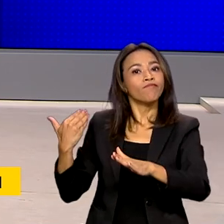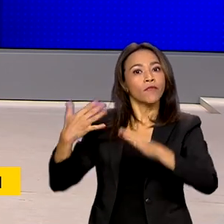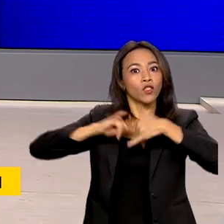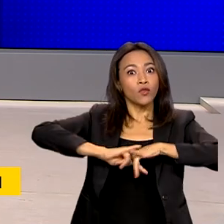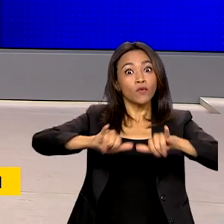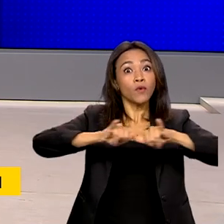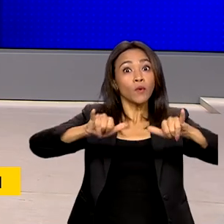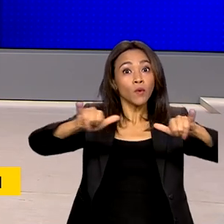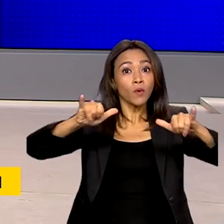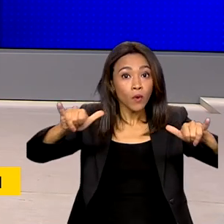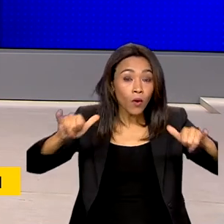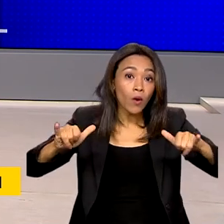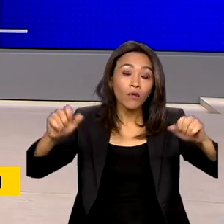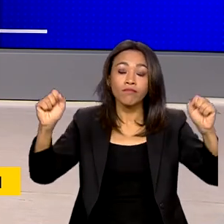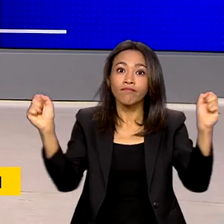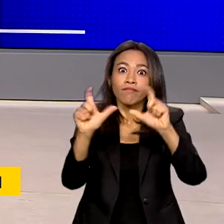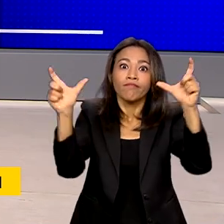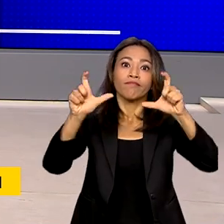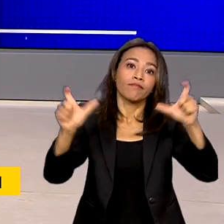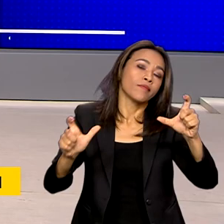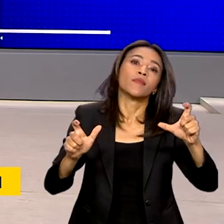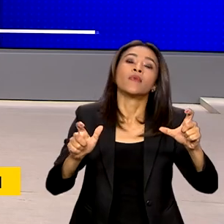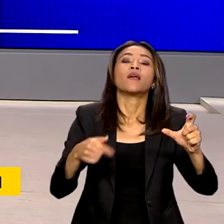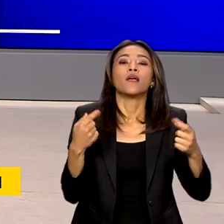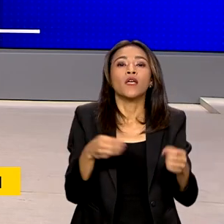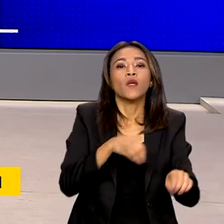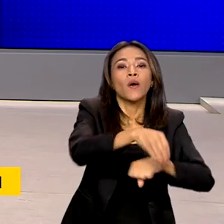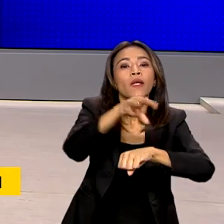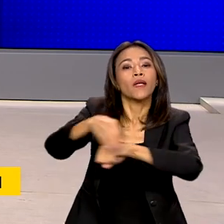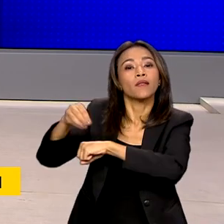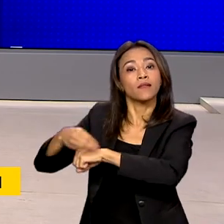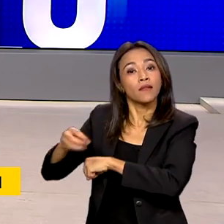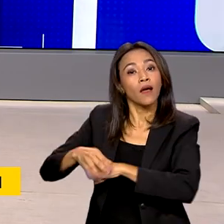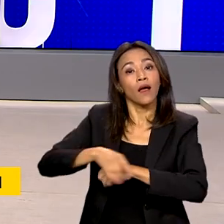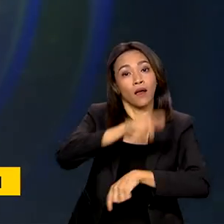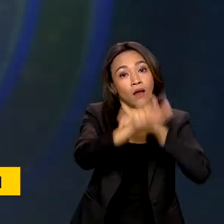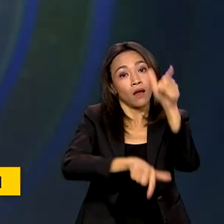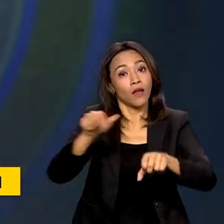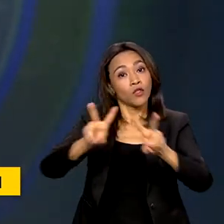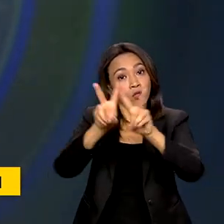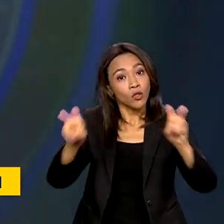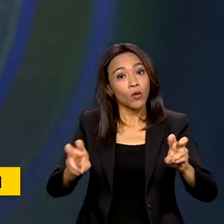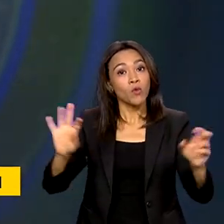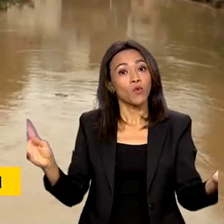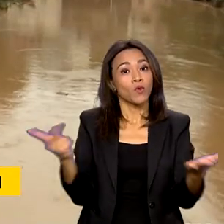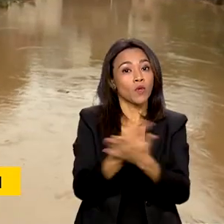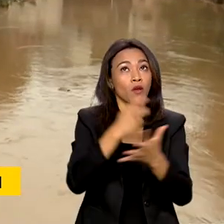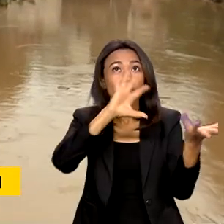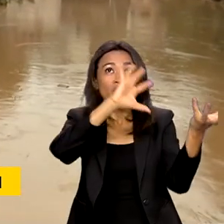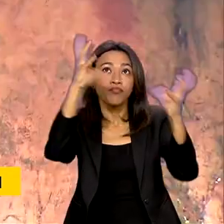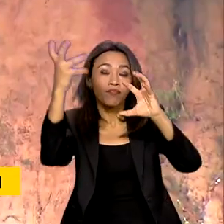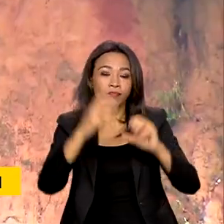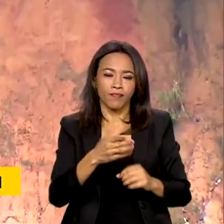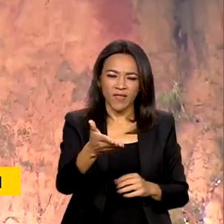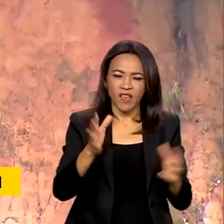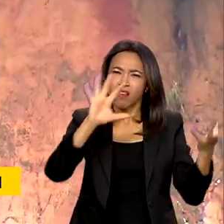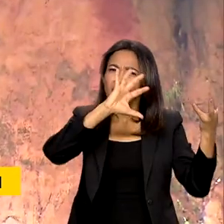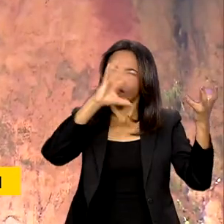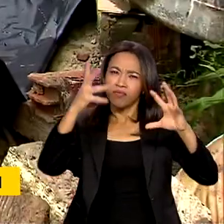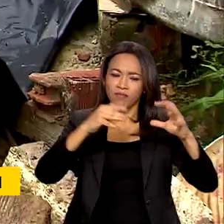alertas e educação da população em relação a tragédias naturais. Seca, inundações,